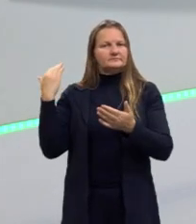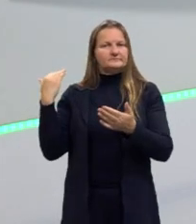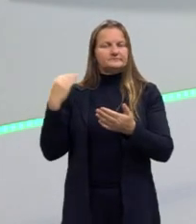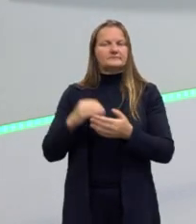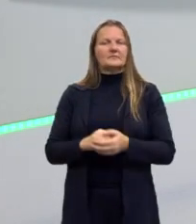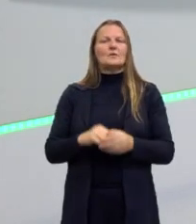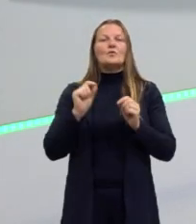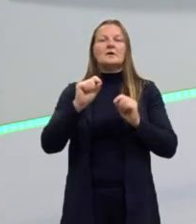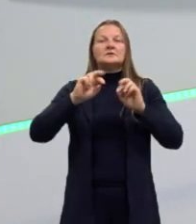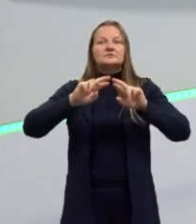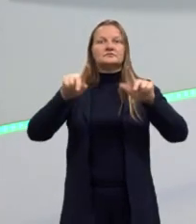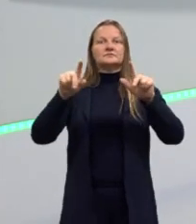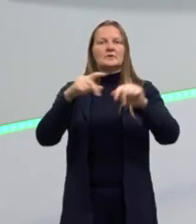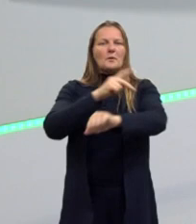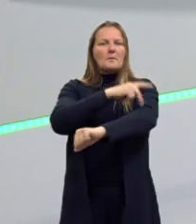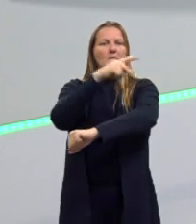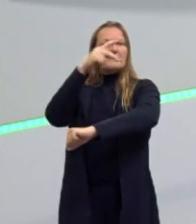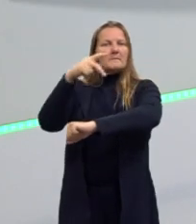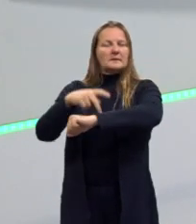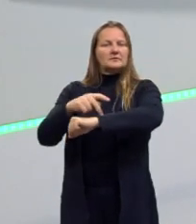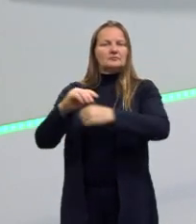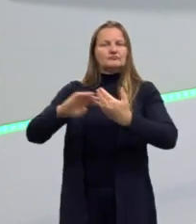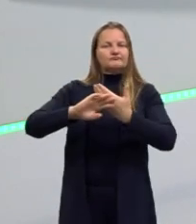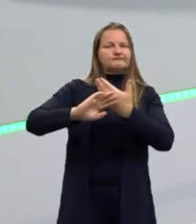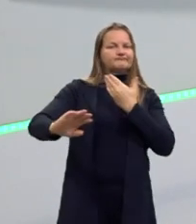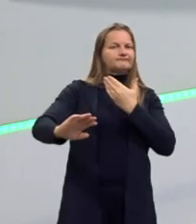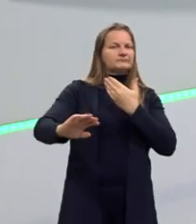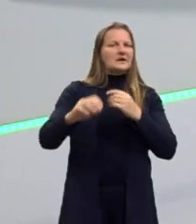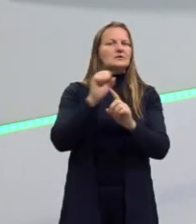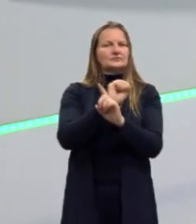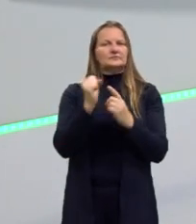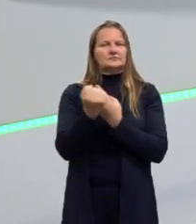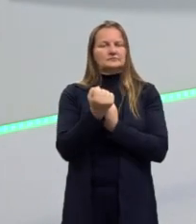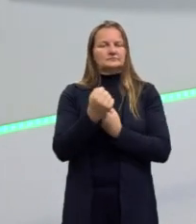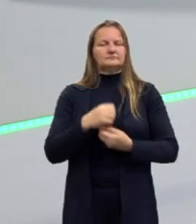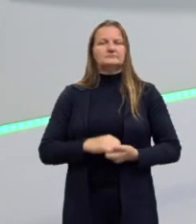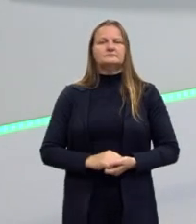difere é que o parnaziano, ele se isenta das questões sociais.